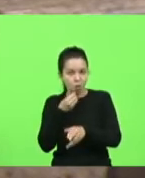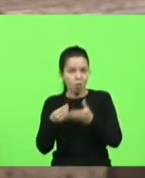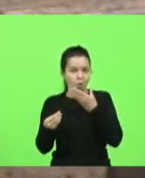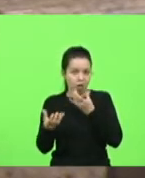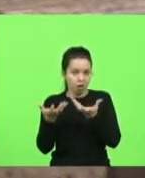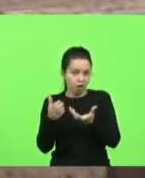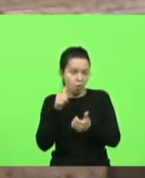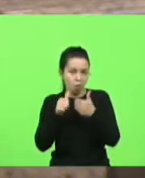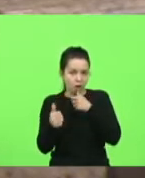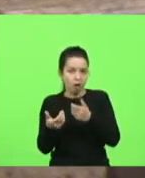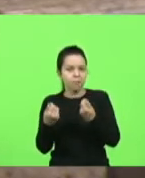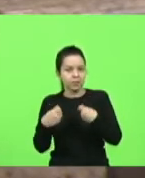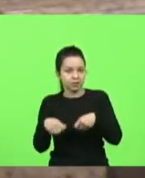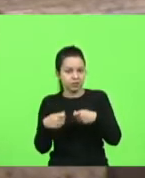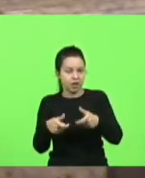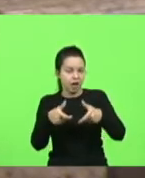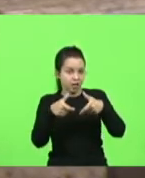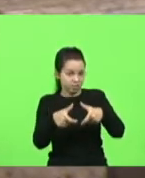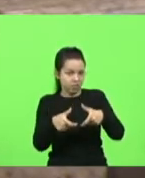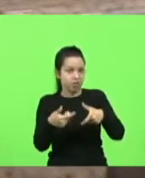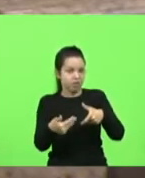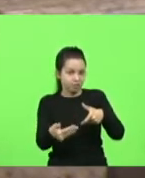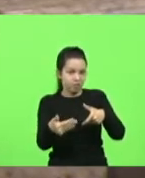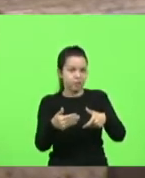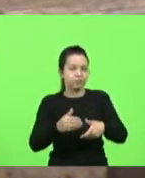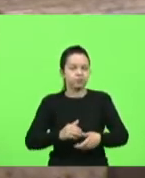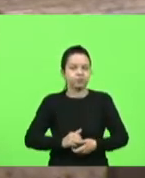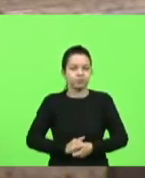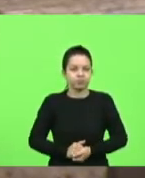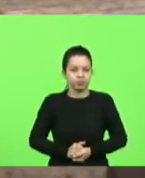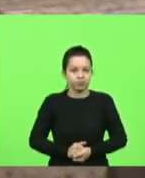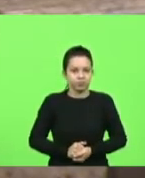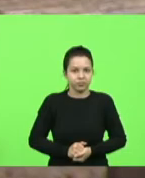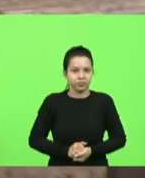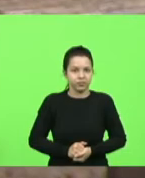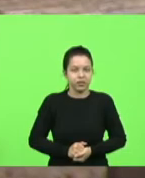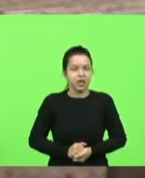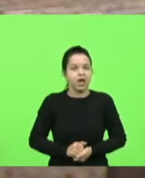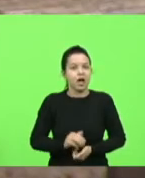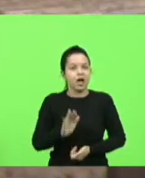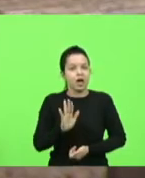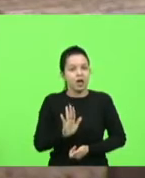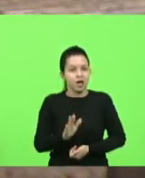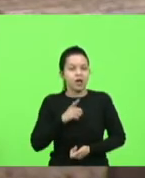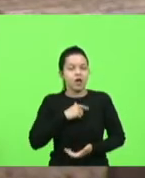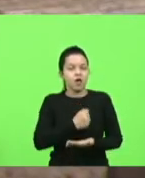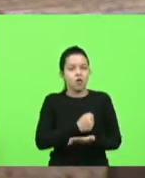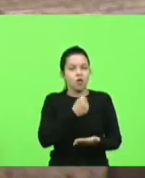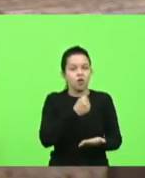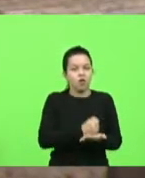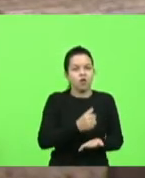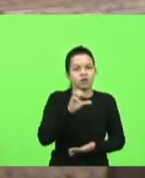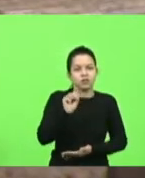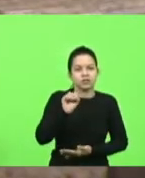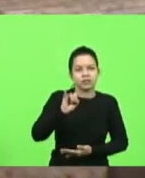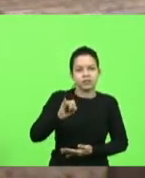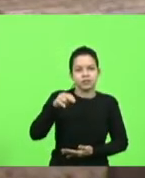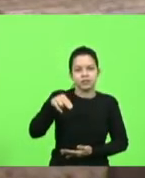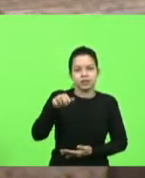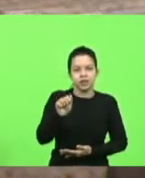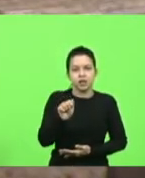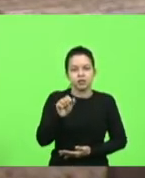e aí eles contrataram aqui junto com a Sinacef lógico tem que ter esses